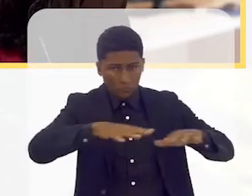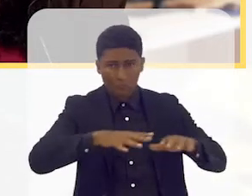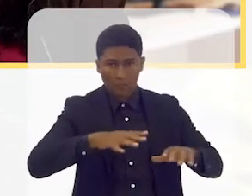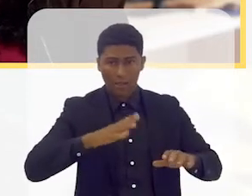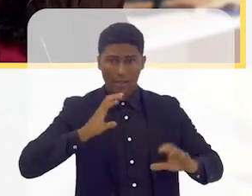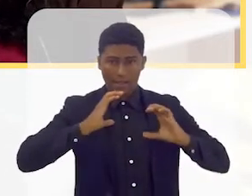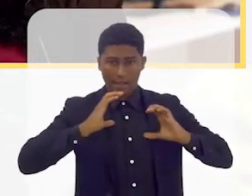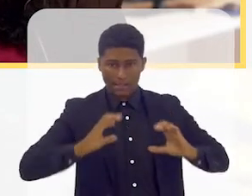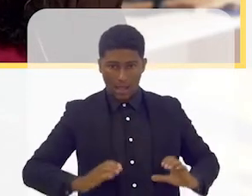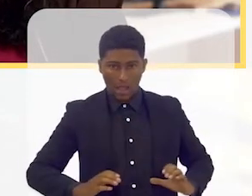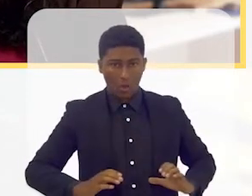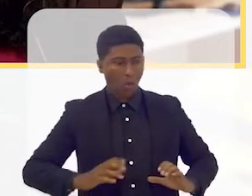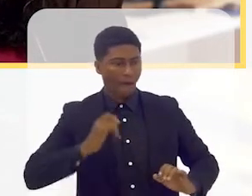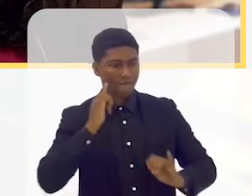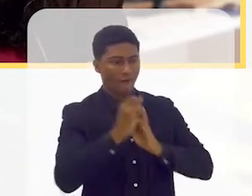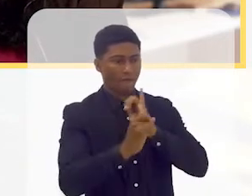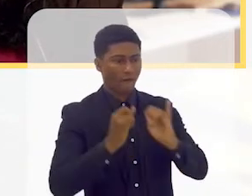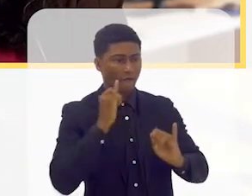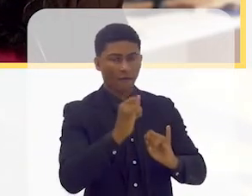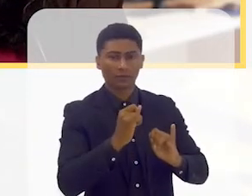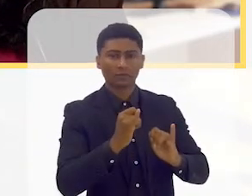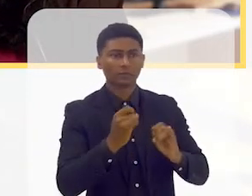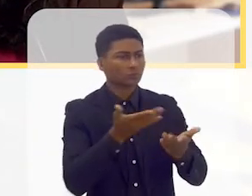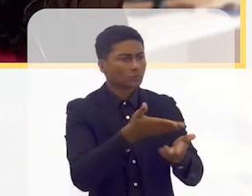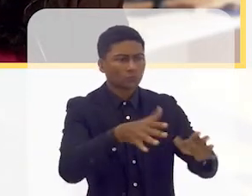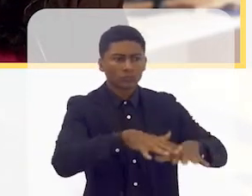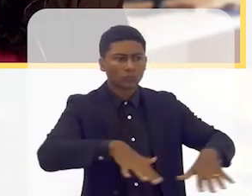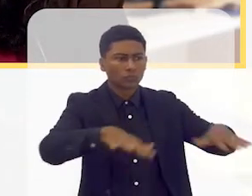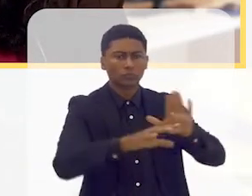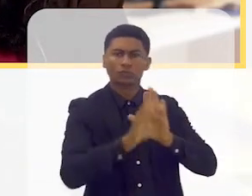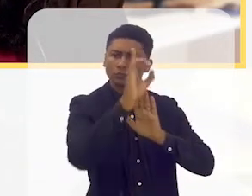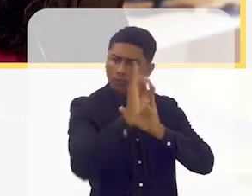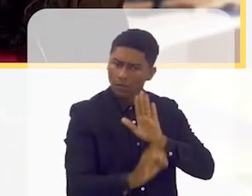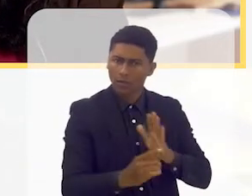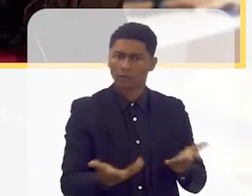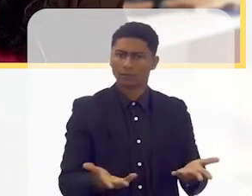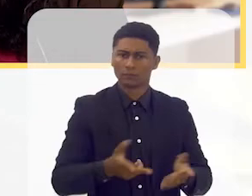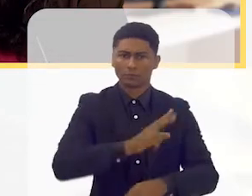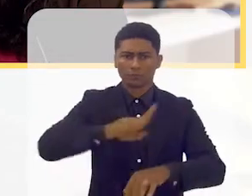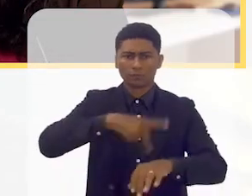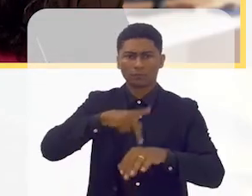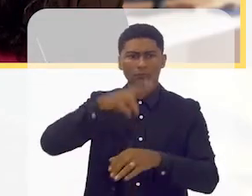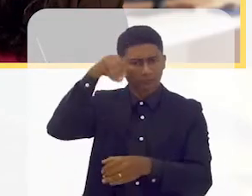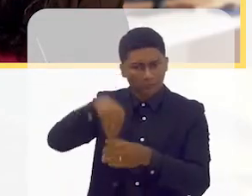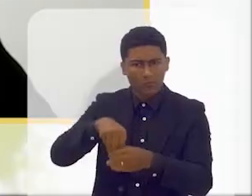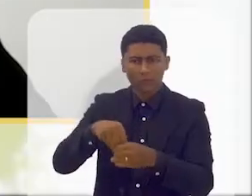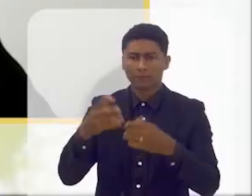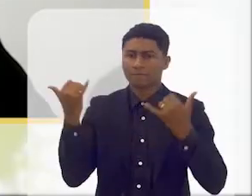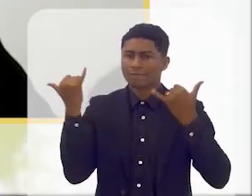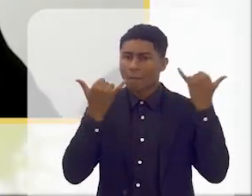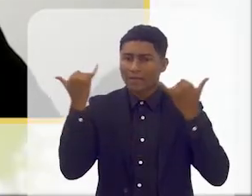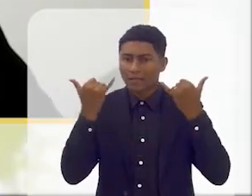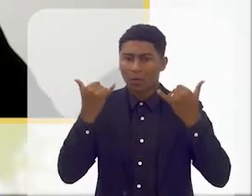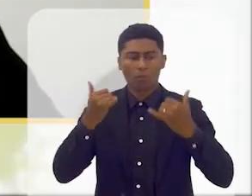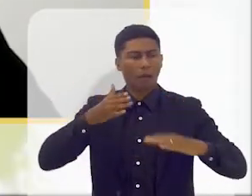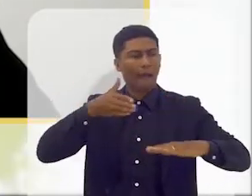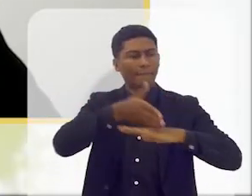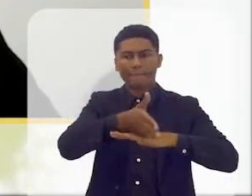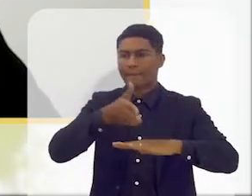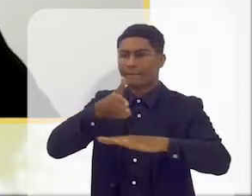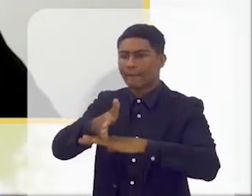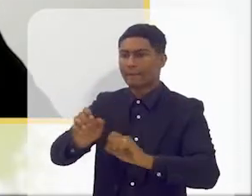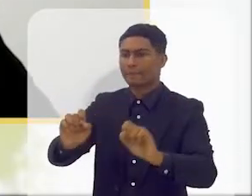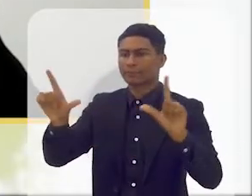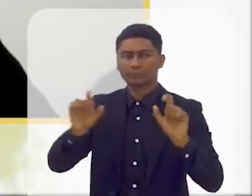Todos os cidadãos são de direito desse país. Sendo de direito, todos eles devem ter acesso à informação. E informações